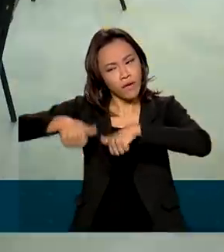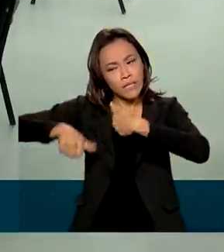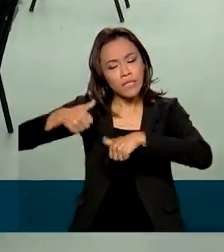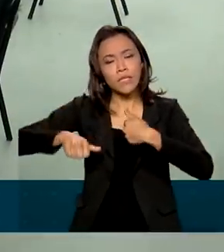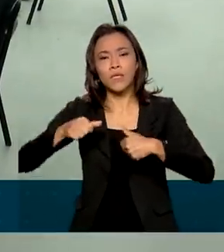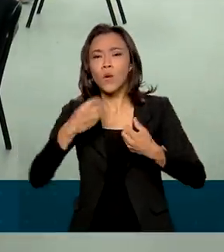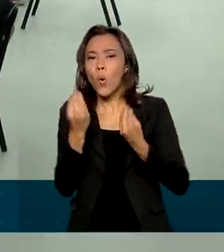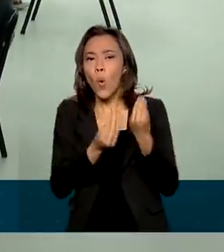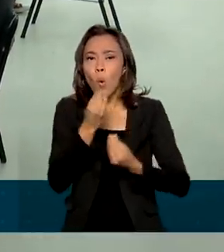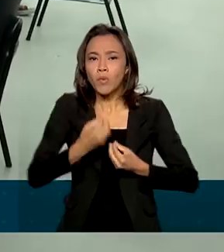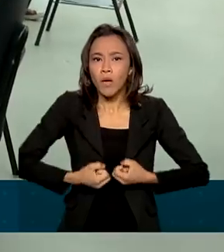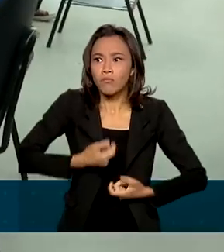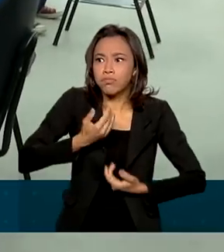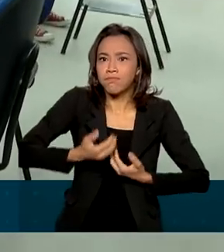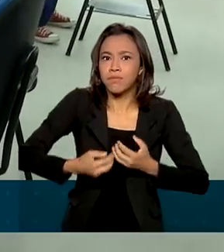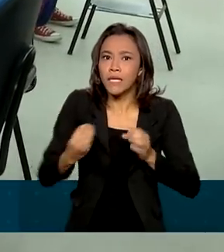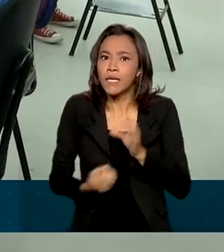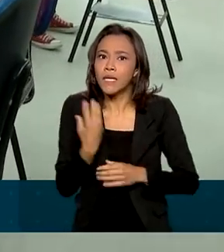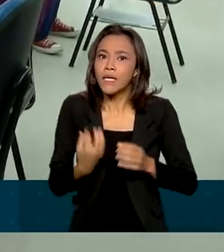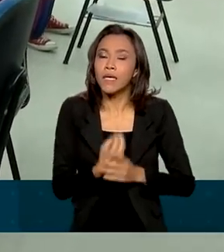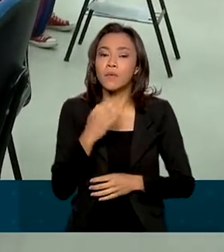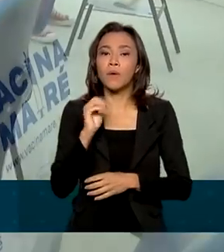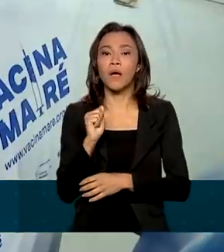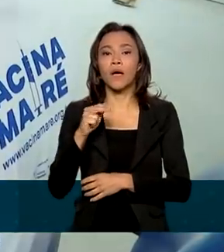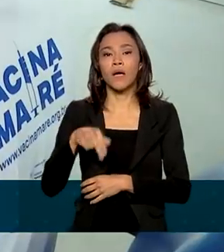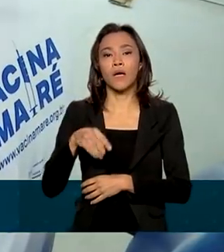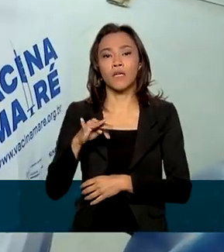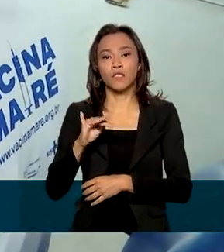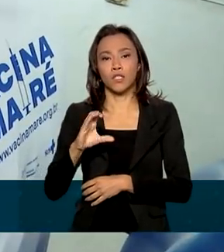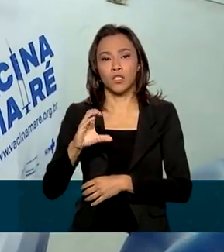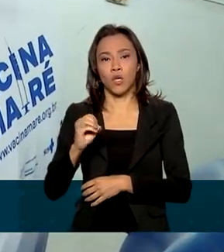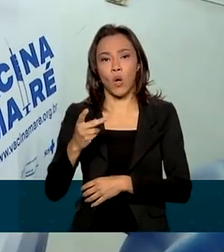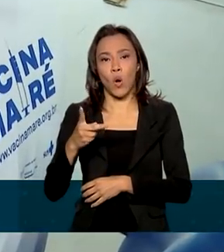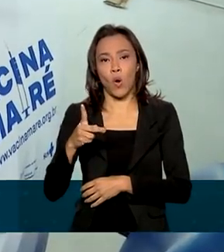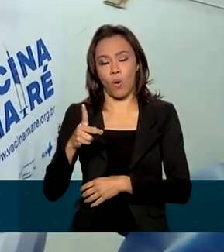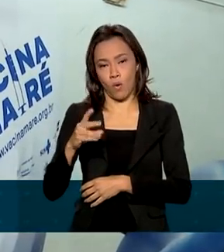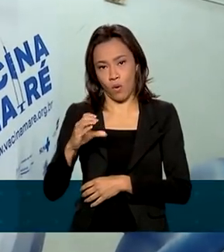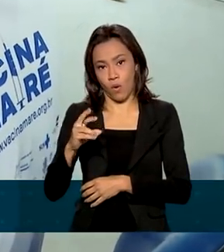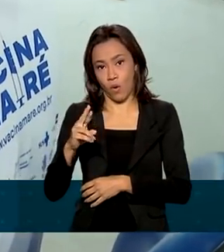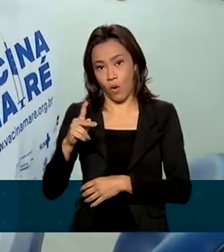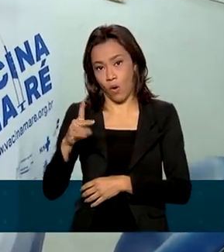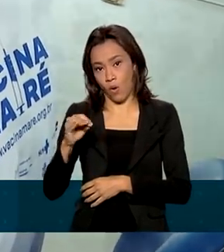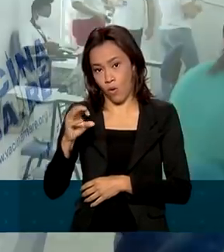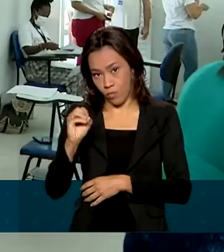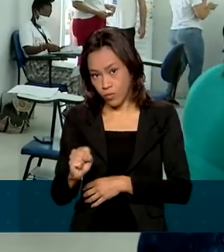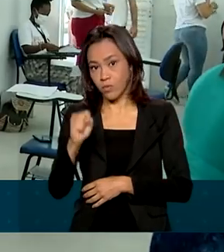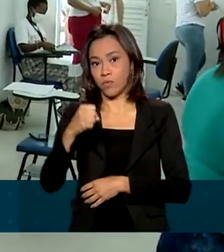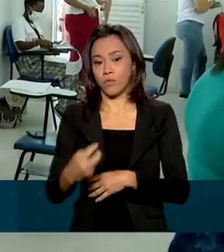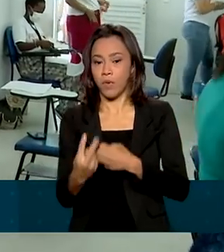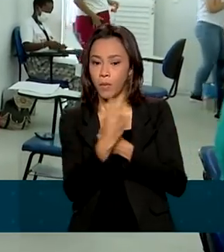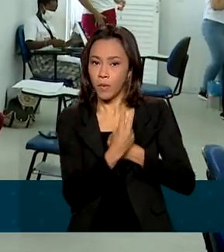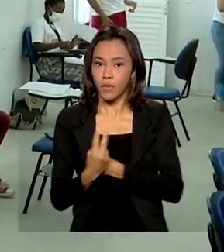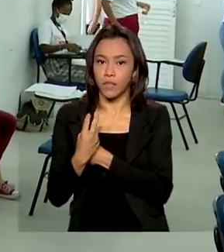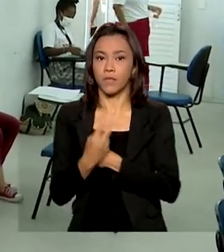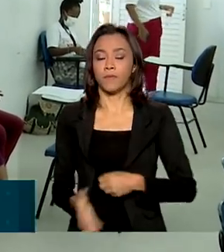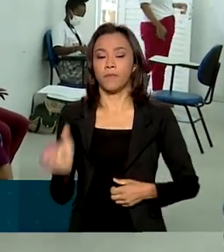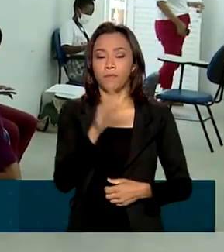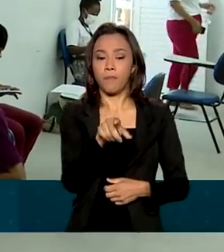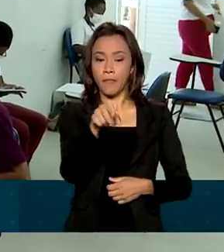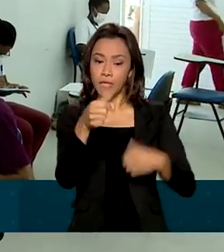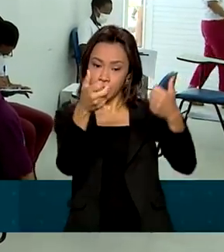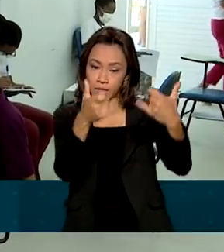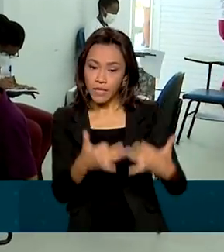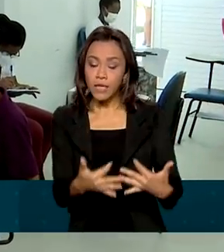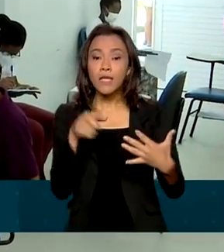anticorpos e checar os efeitos que a vacinação em massa provocou na comunidade. Esses estudos visam entender